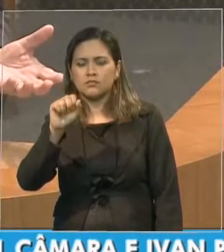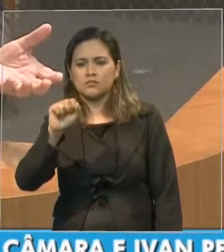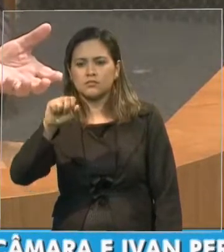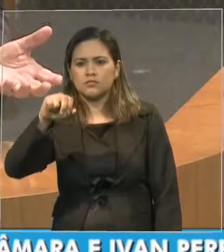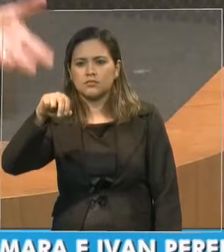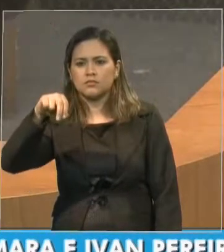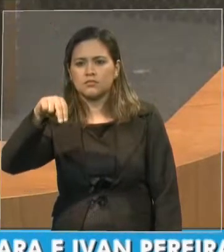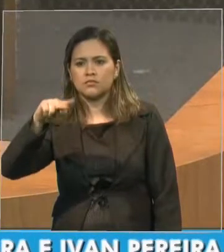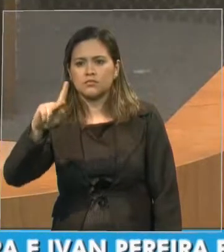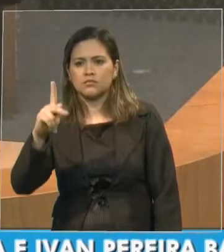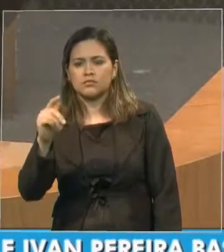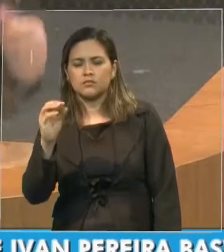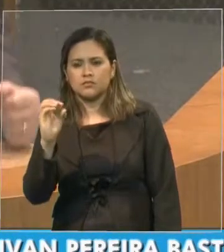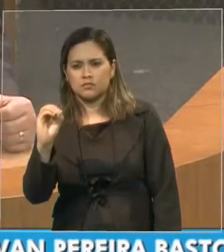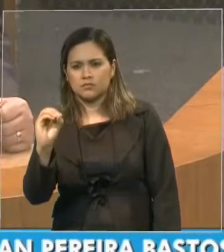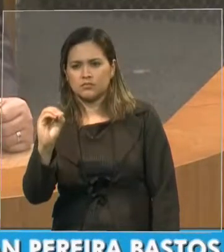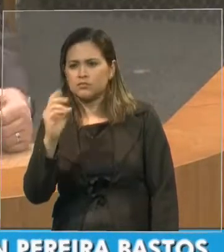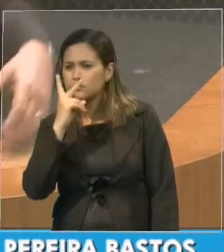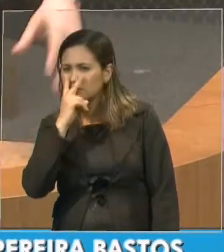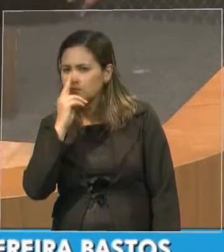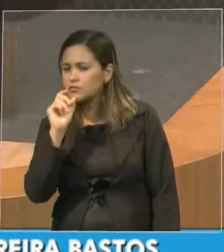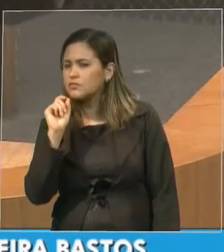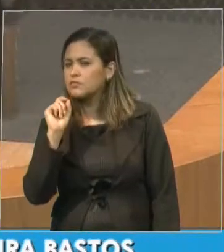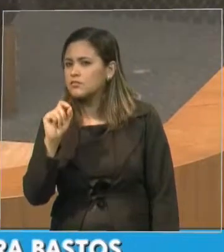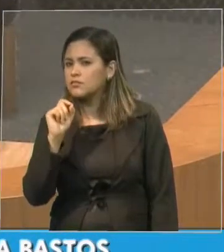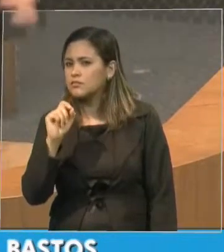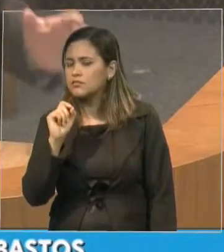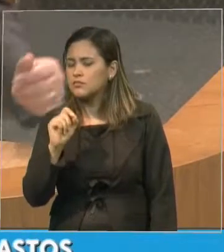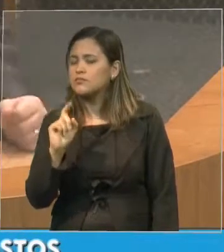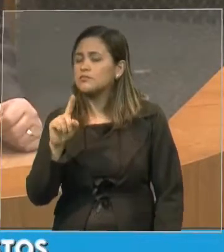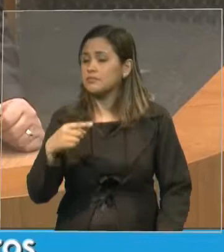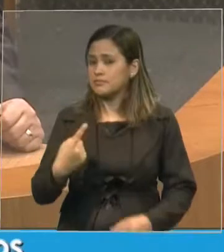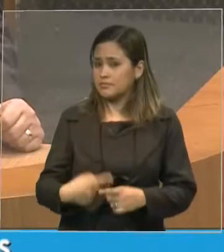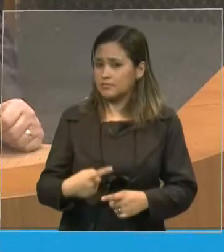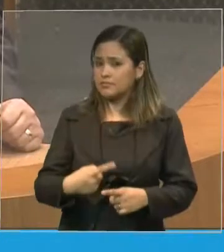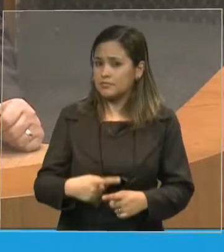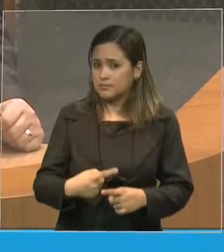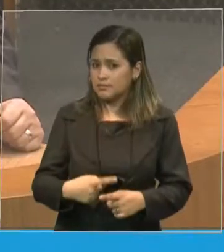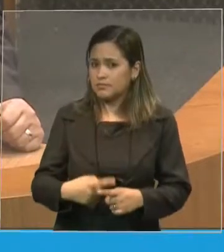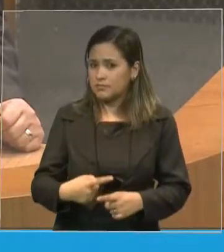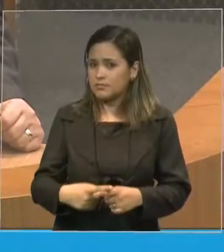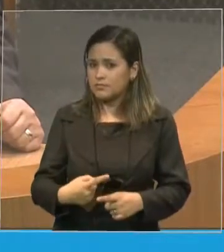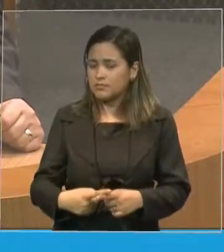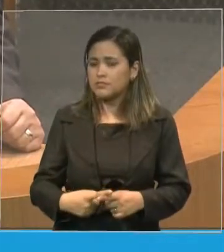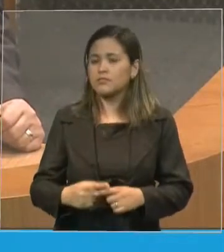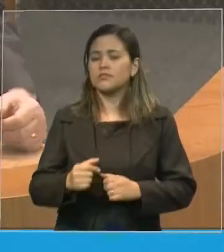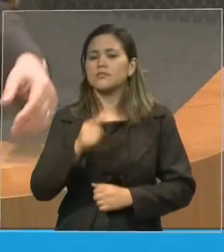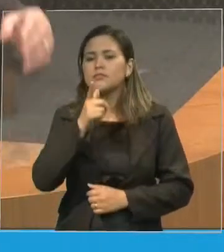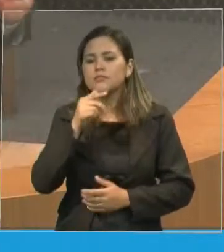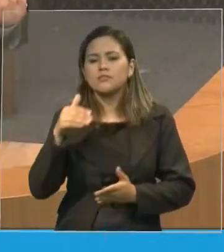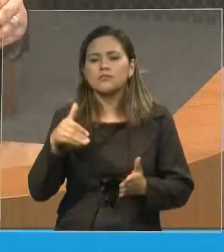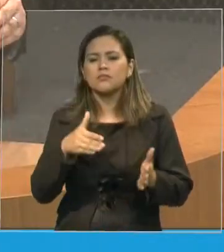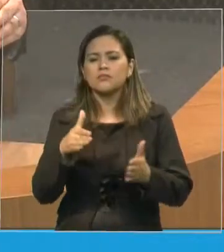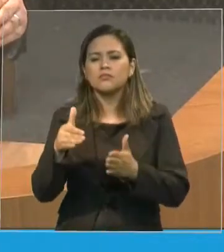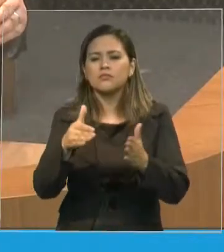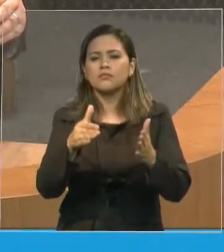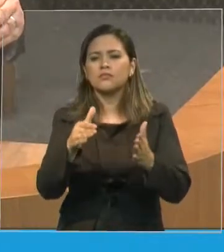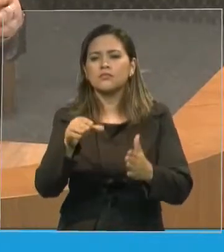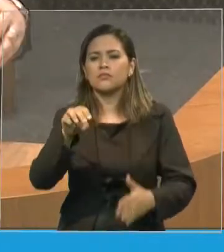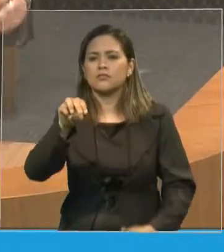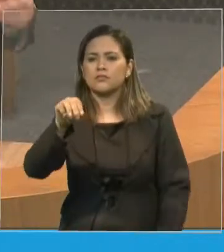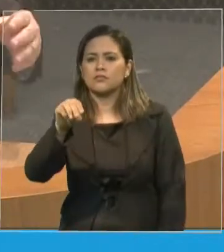nasce lá no Peru, o maior rio, o rio Mar, que nasce no Peru, quando entra no Brasil,